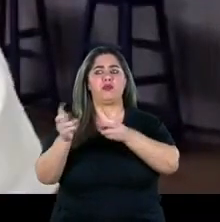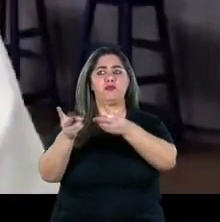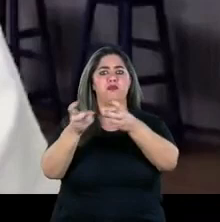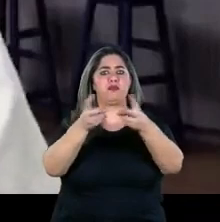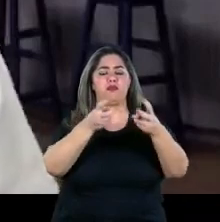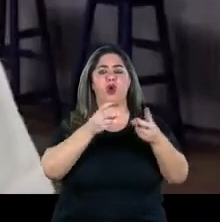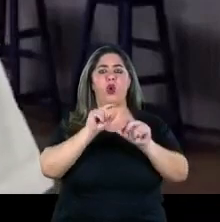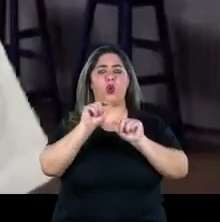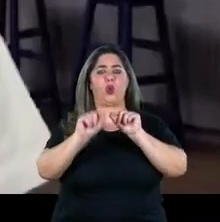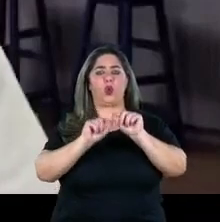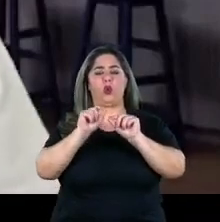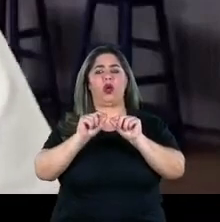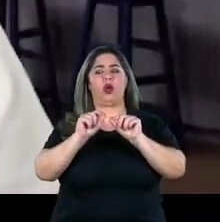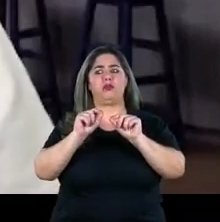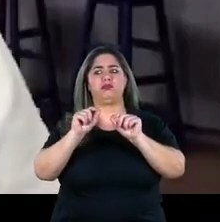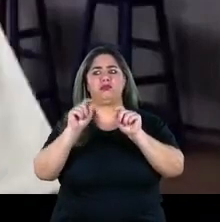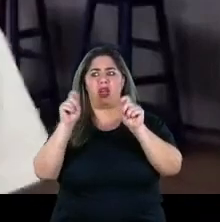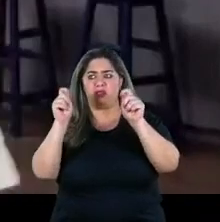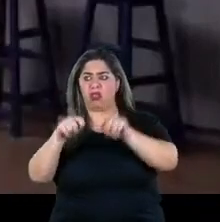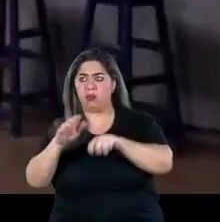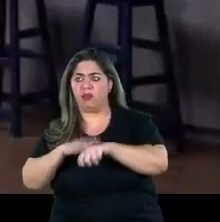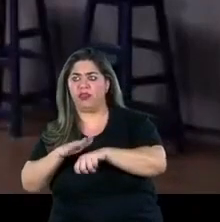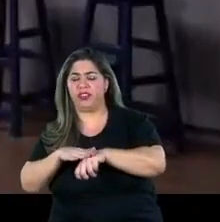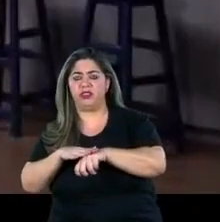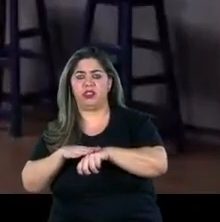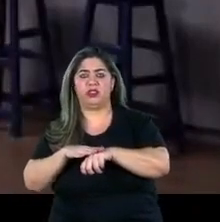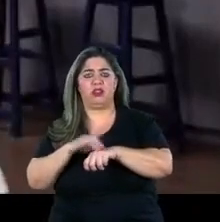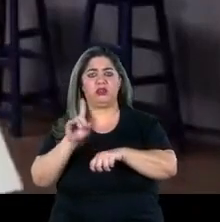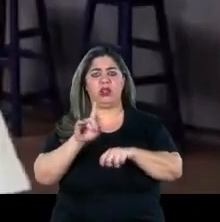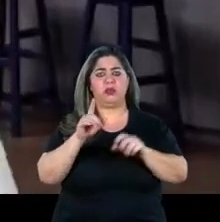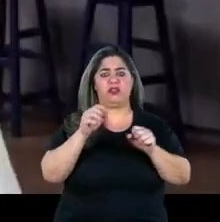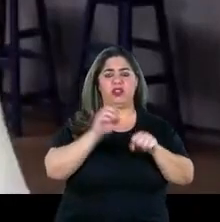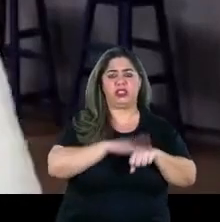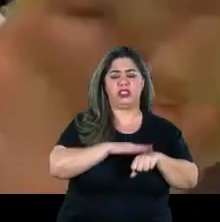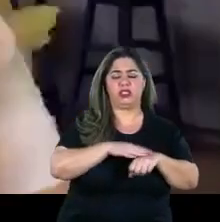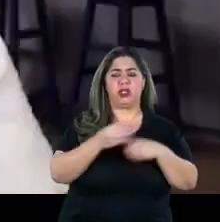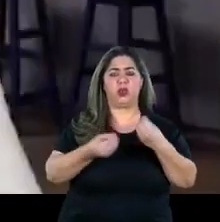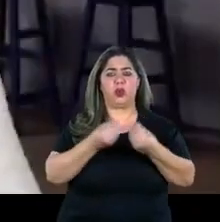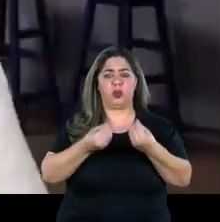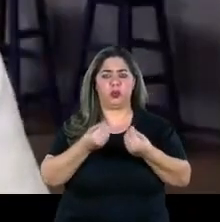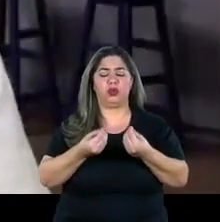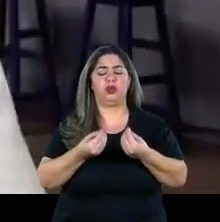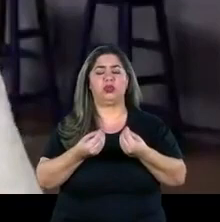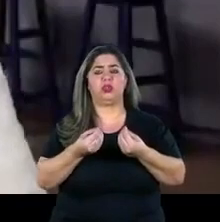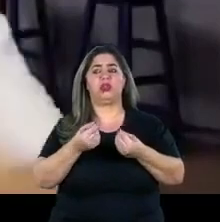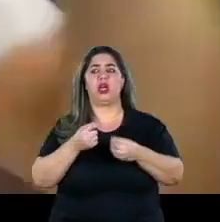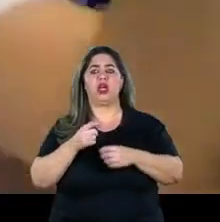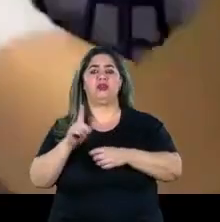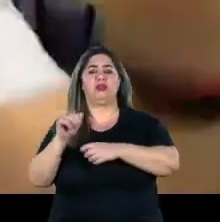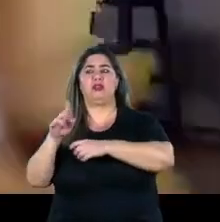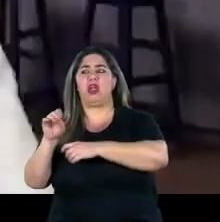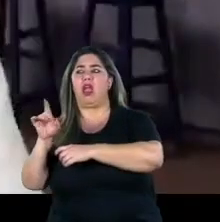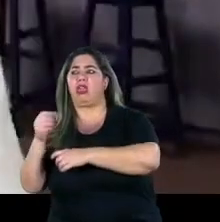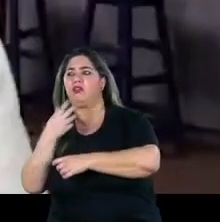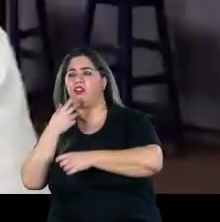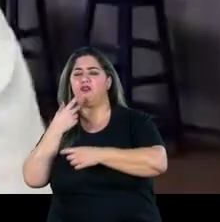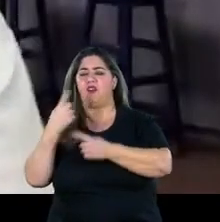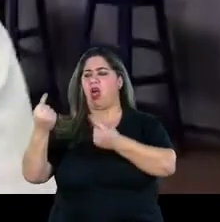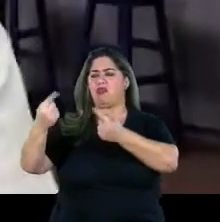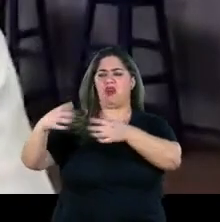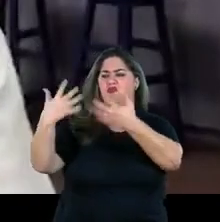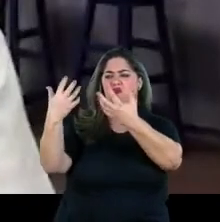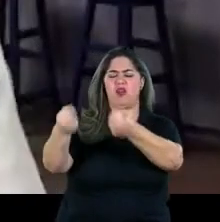o que que é possível de ser feito quer dizer pra além da luta política de a gente rebater tudo que é feito então o Guedes fala uma besteira a gente vai lá e ele